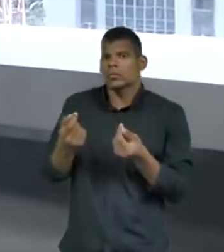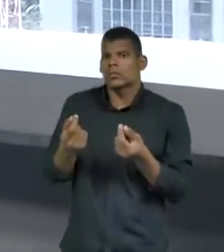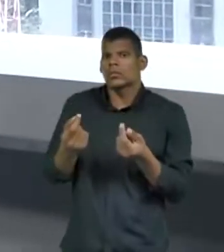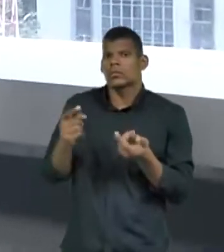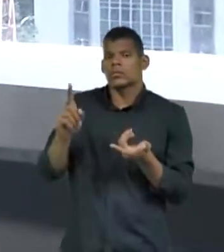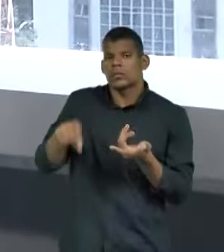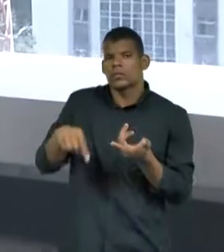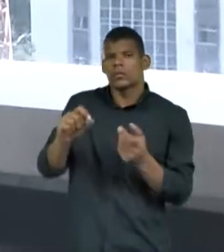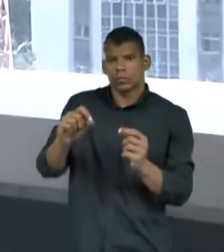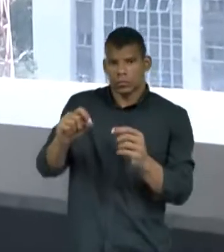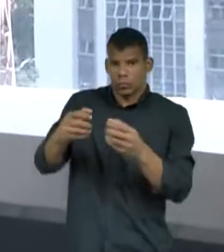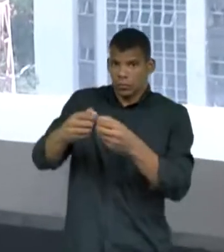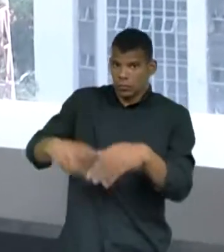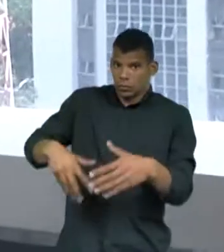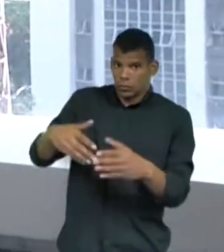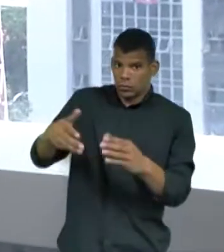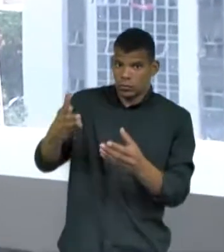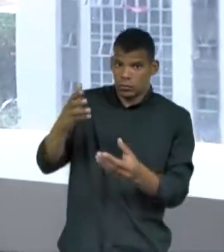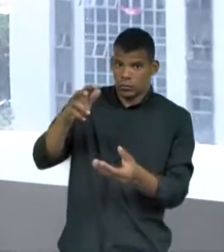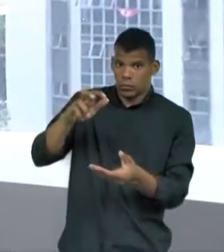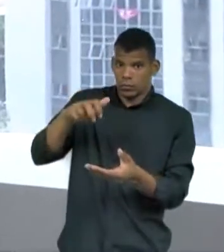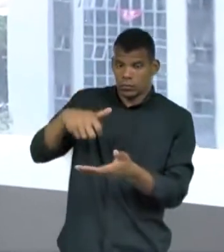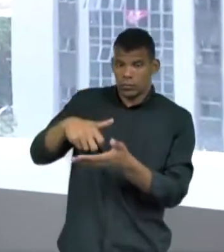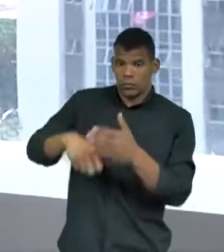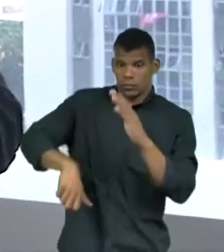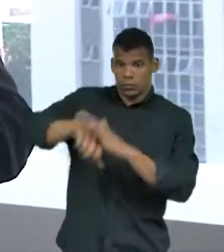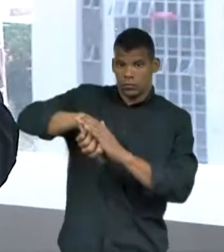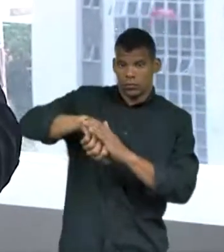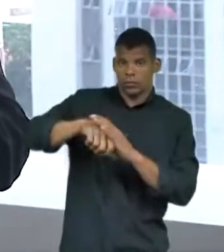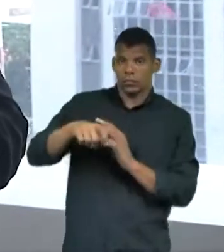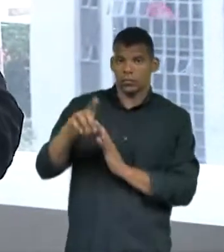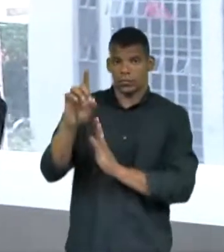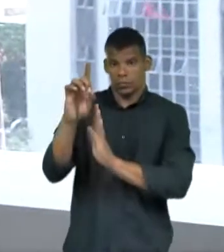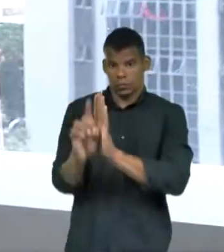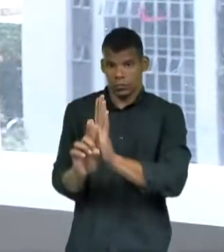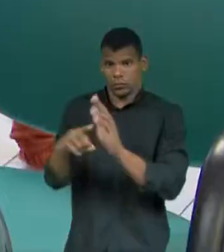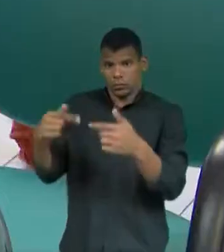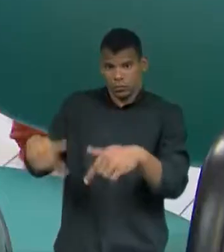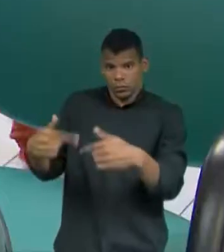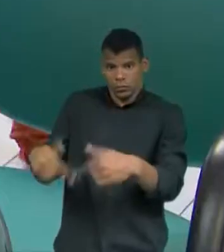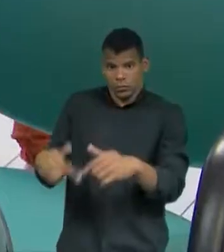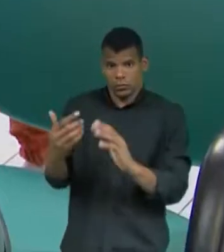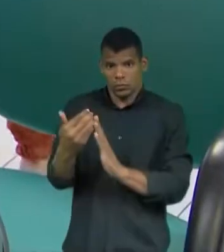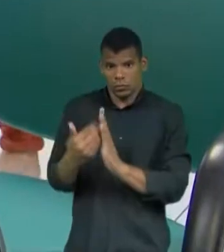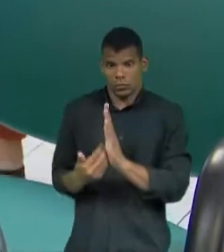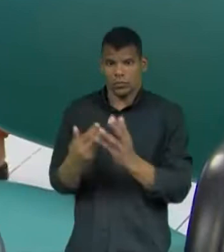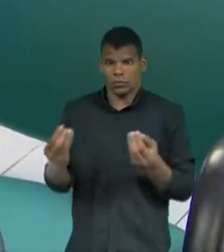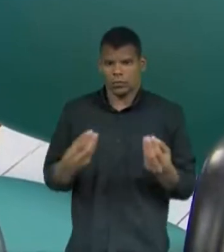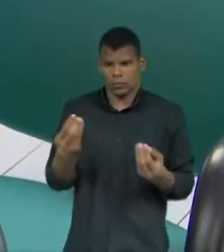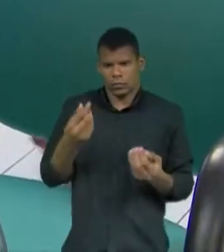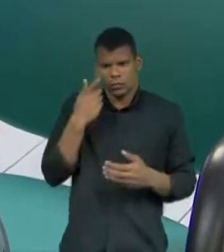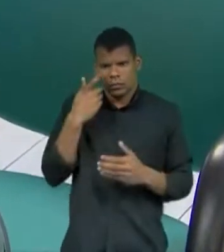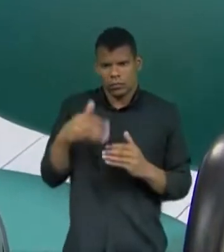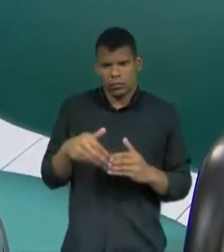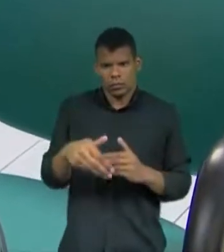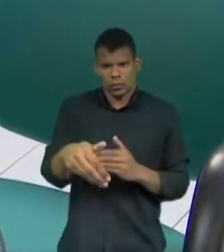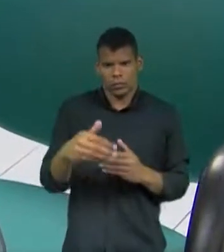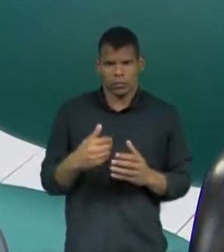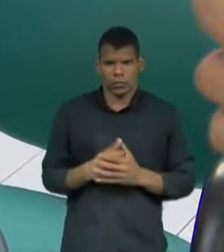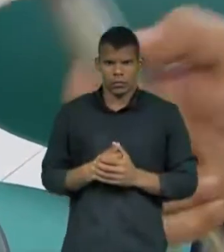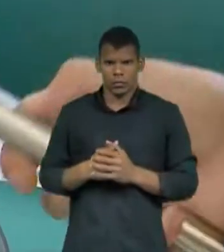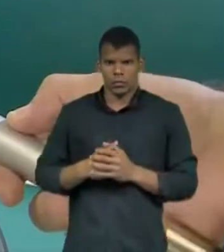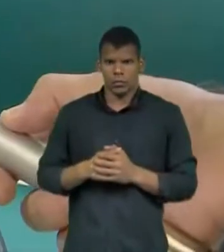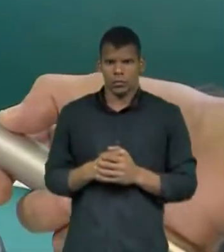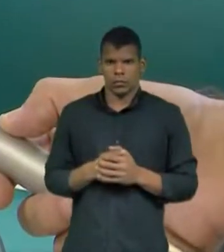A prática reduz os direitos trabalhistas do empregado. Veja como. O senhor sabe o que é